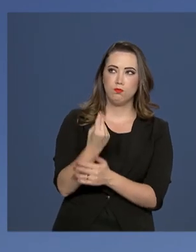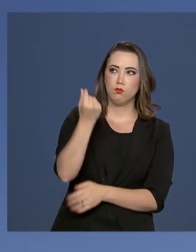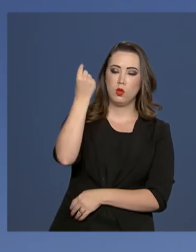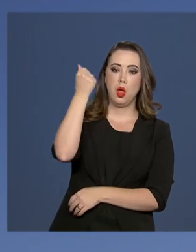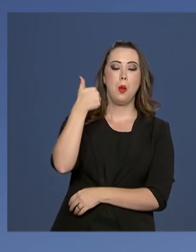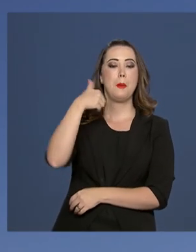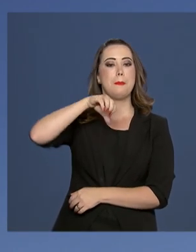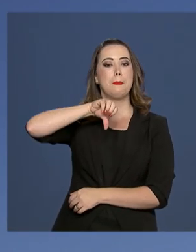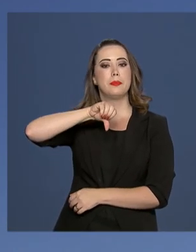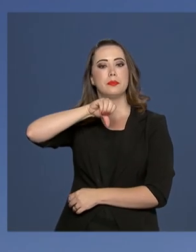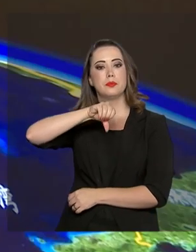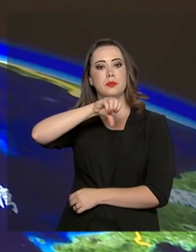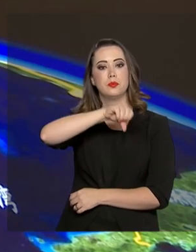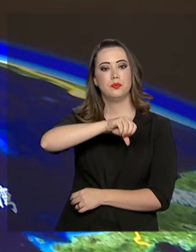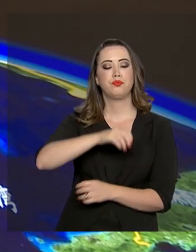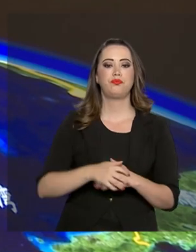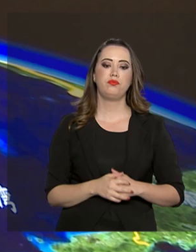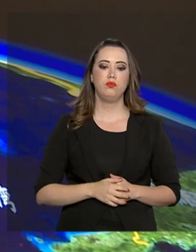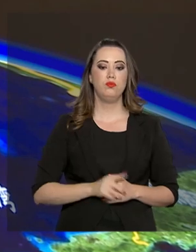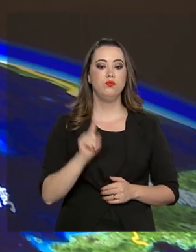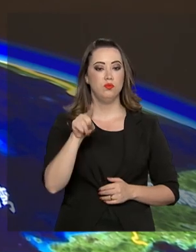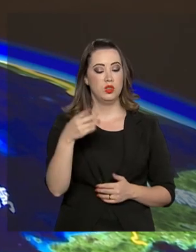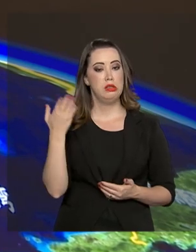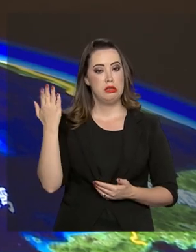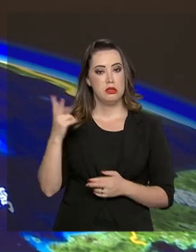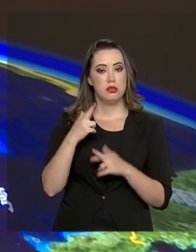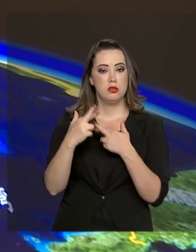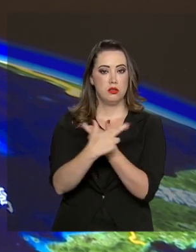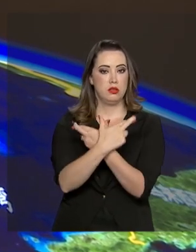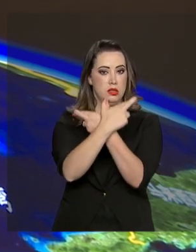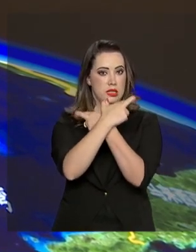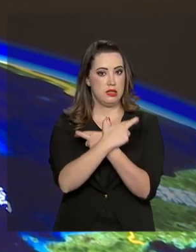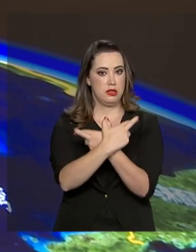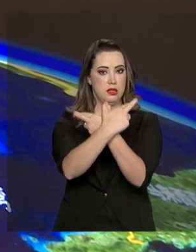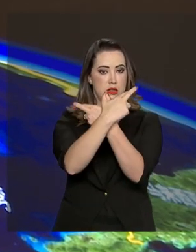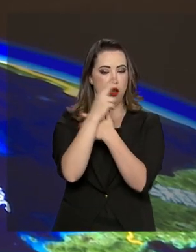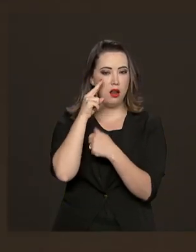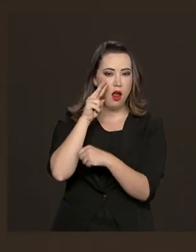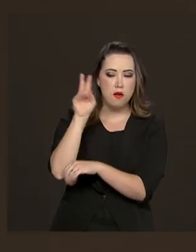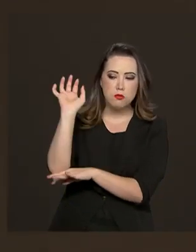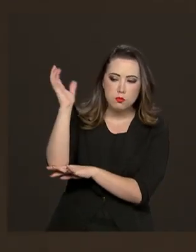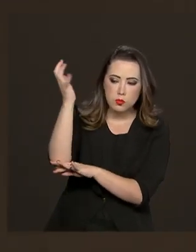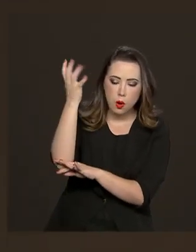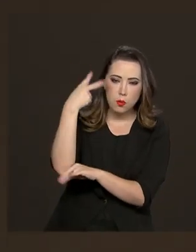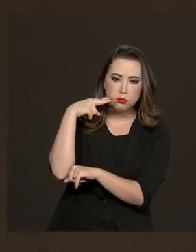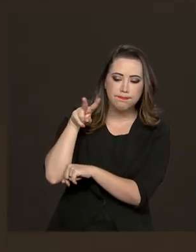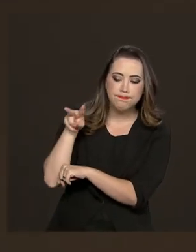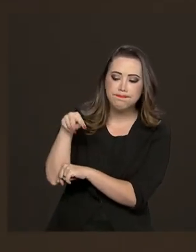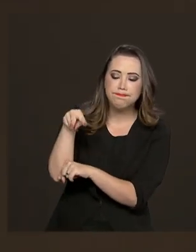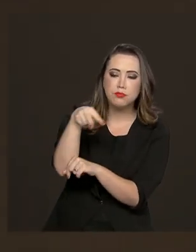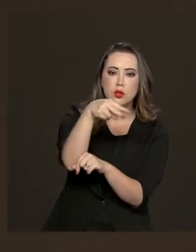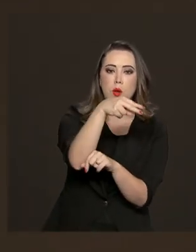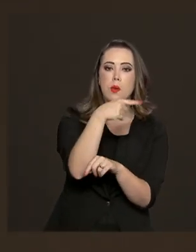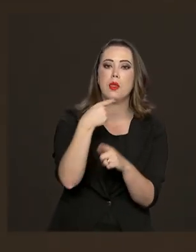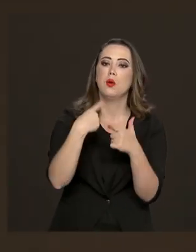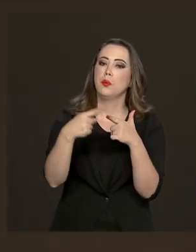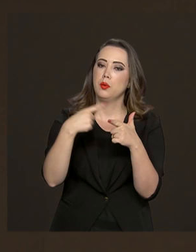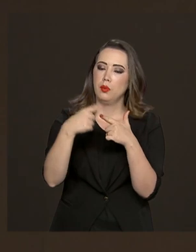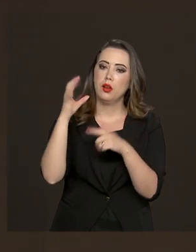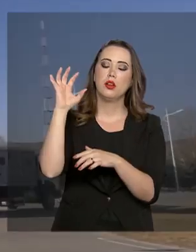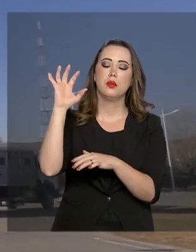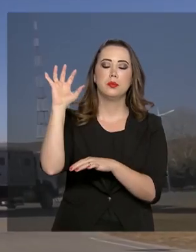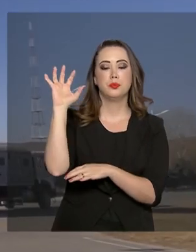1999. O cyber é utilizado no monitoramento de biomas, de desmatamentos e de desastres